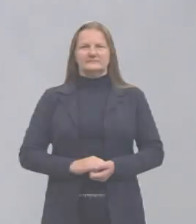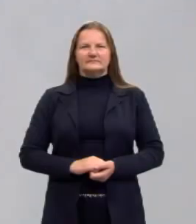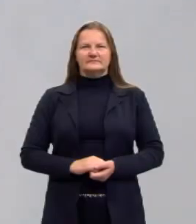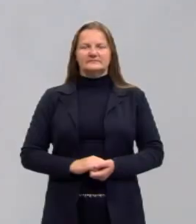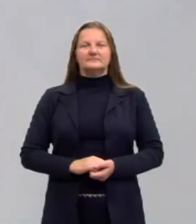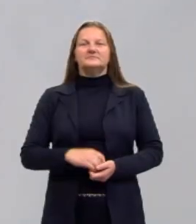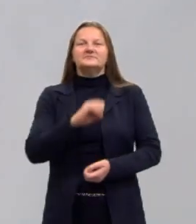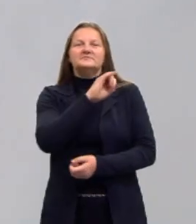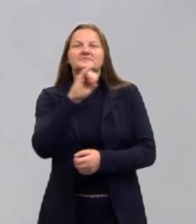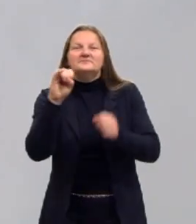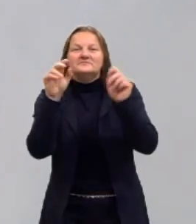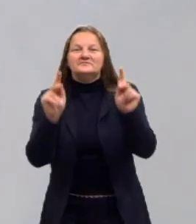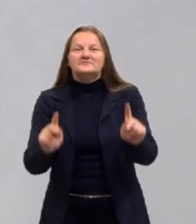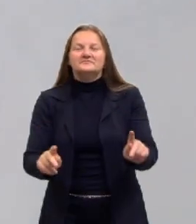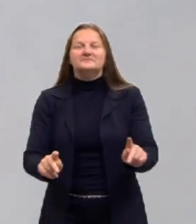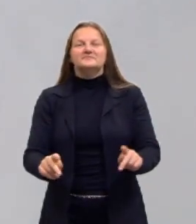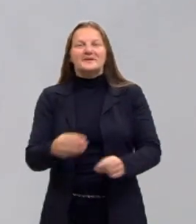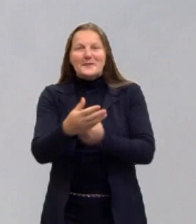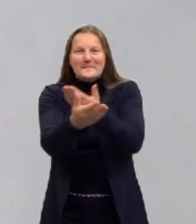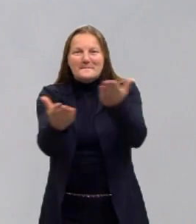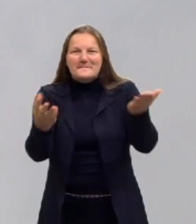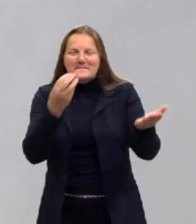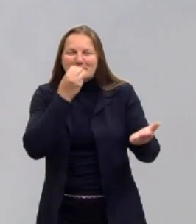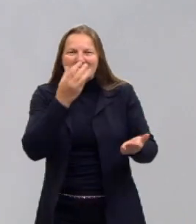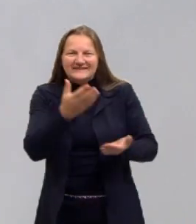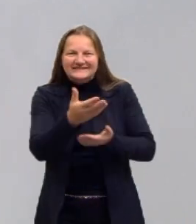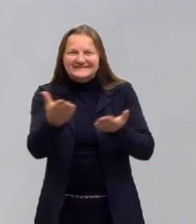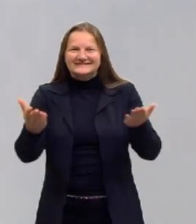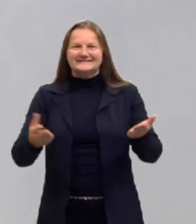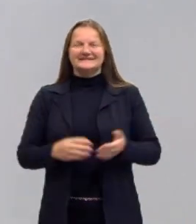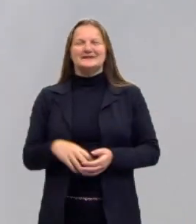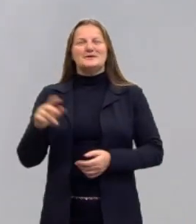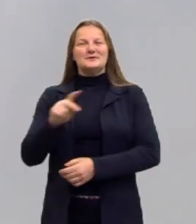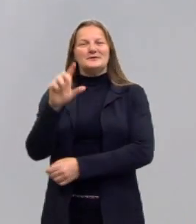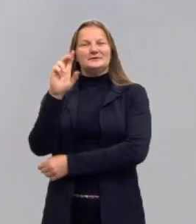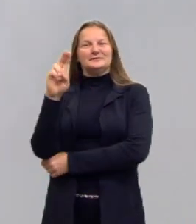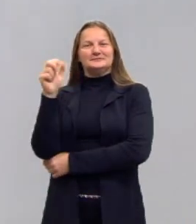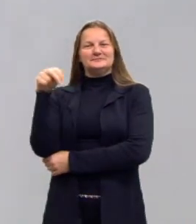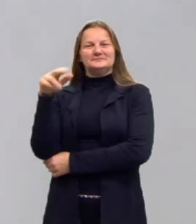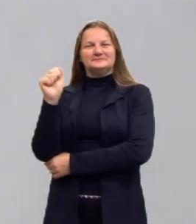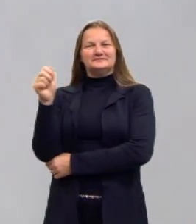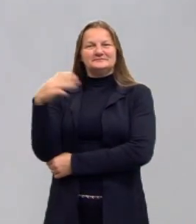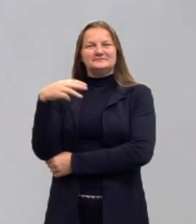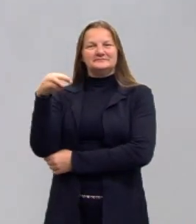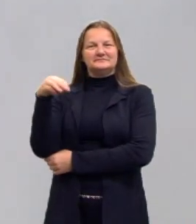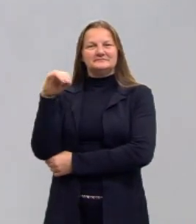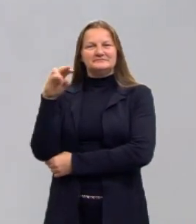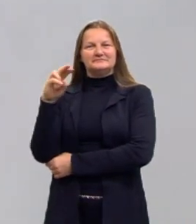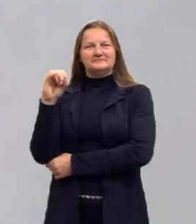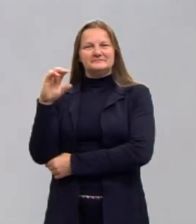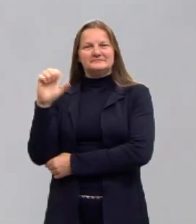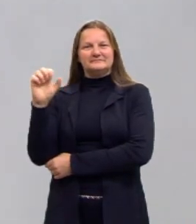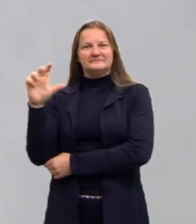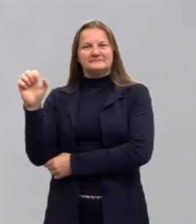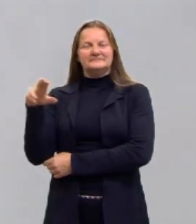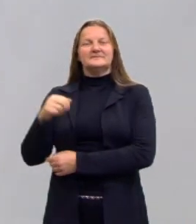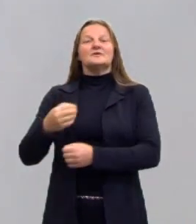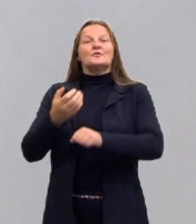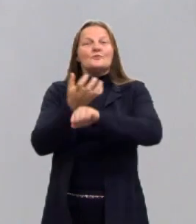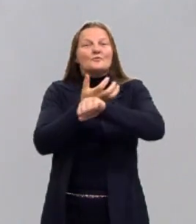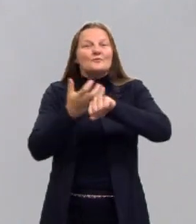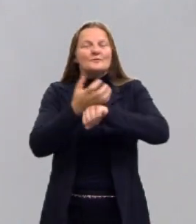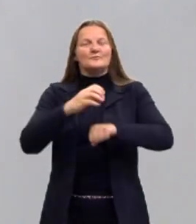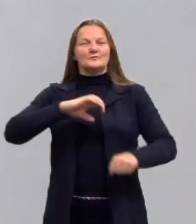E aí, pessoal, tudo bem com vocês? Eu sou a professora Luana Miller, trabalho com vocês o componente curricular de